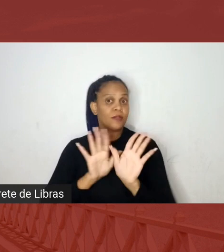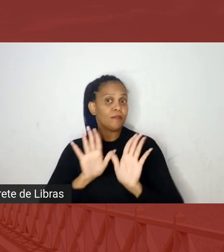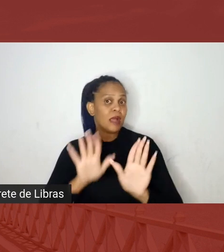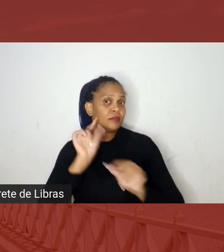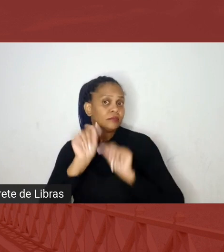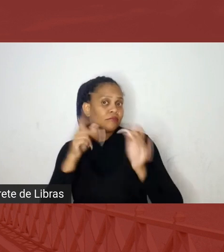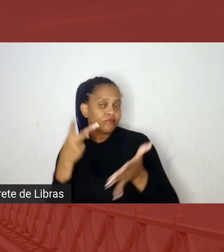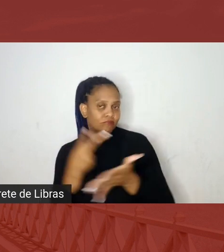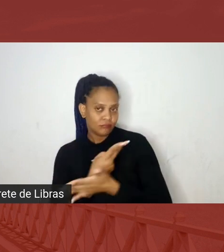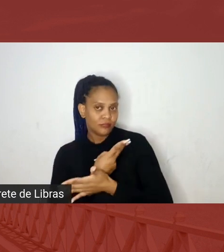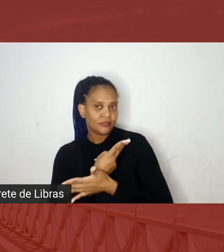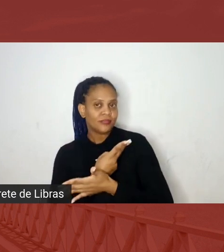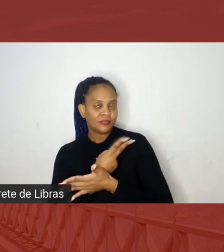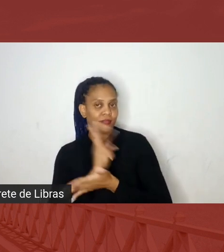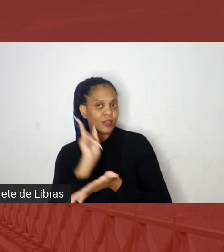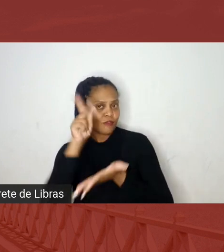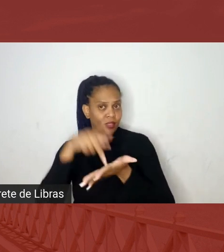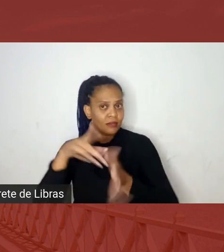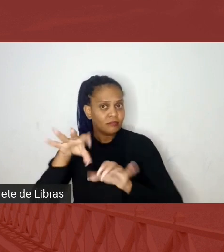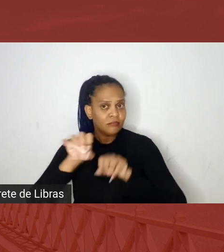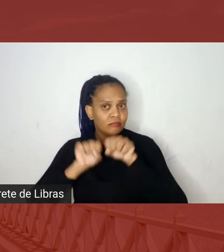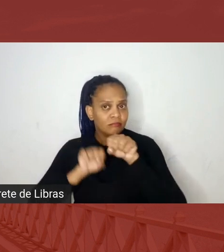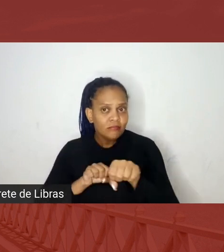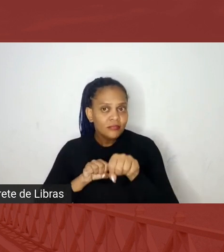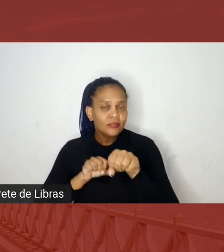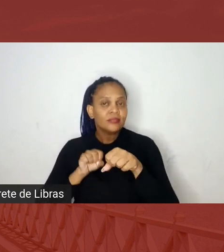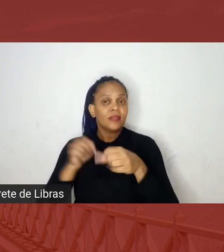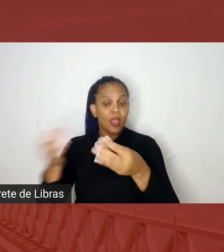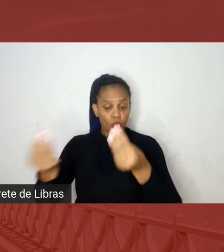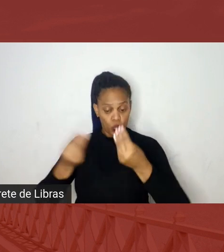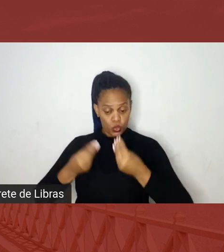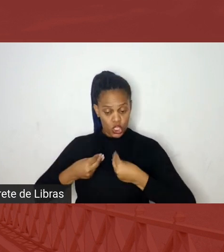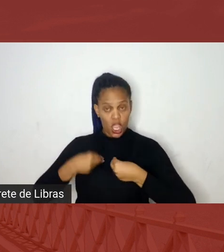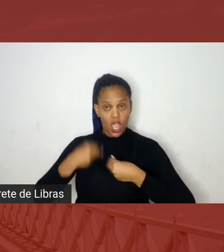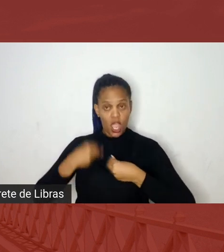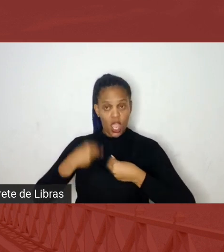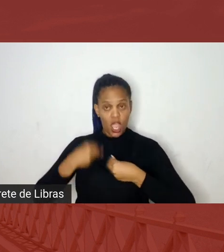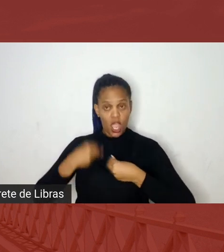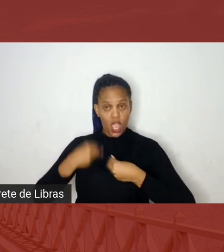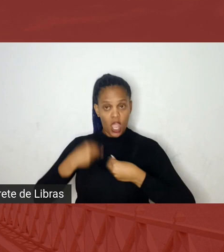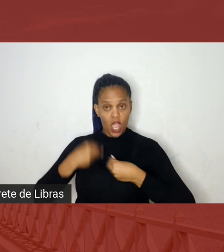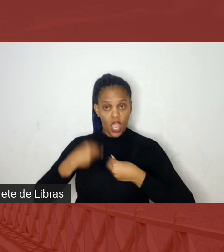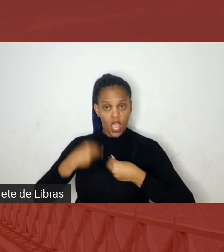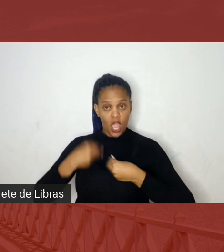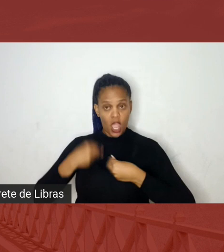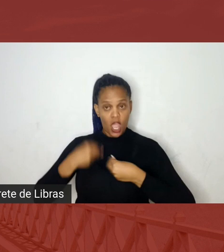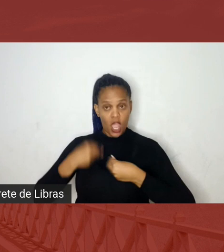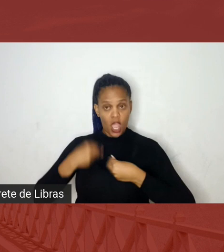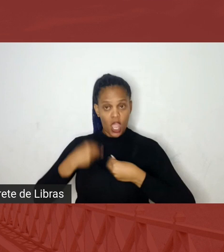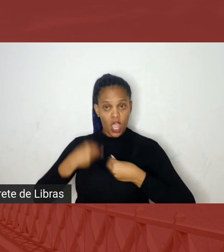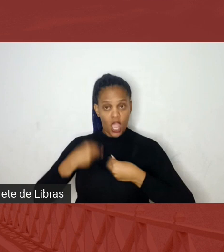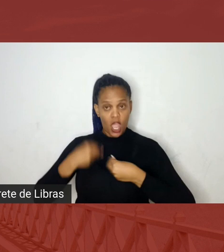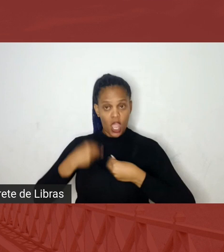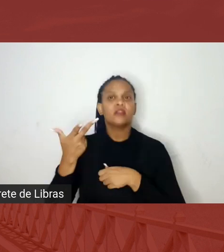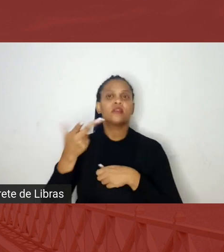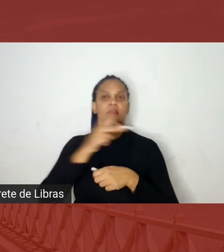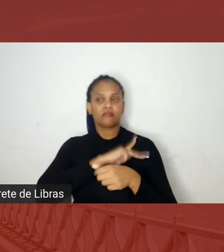fato, essa certificação nos trouxe mais a visão das políticas públicas, né, o